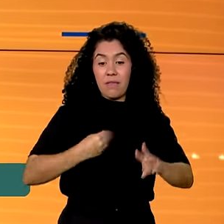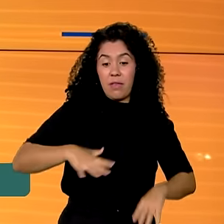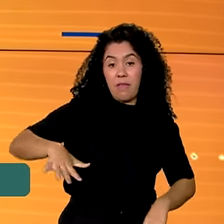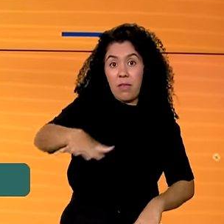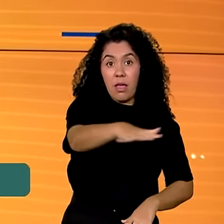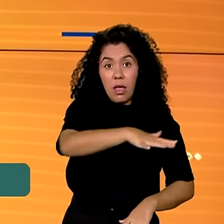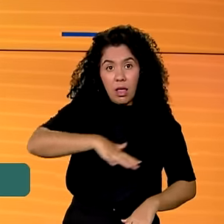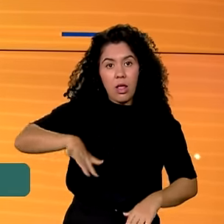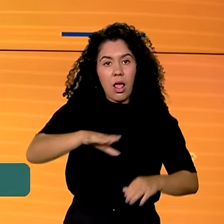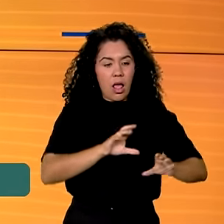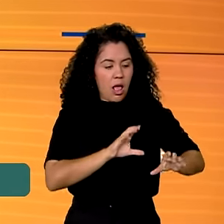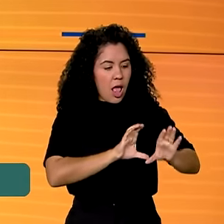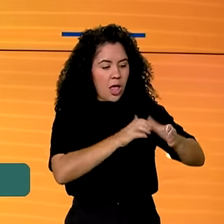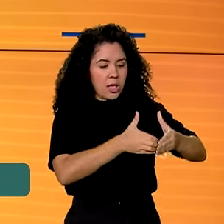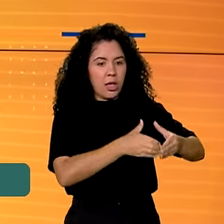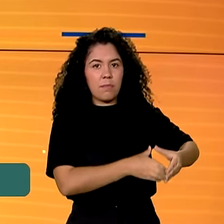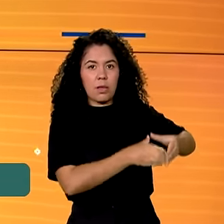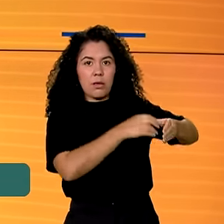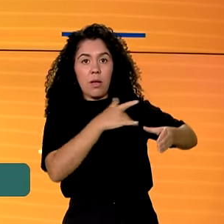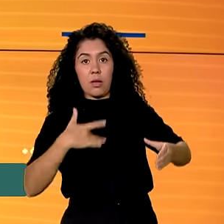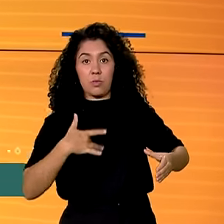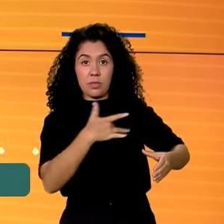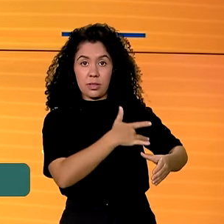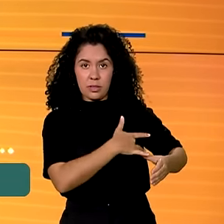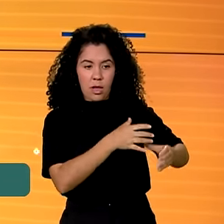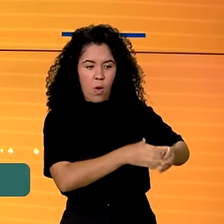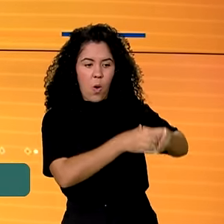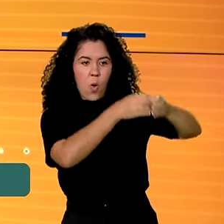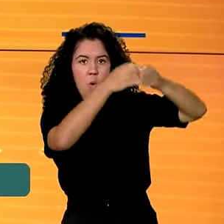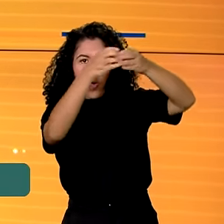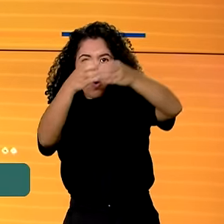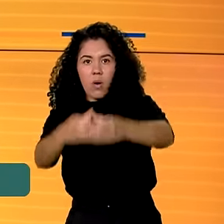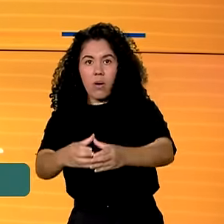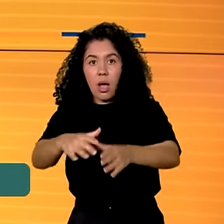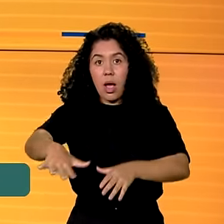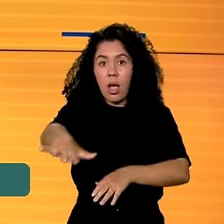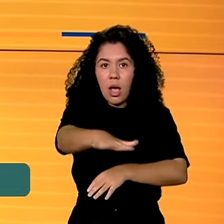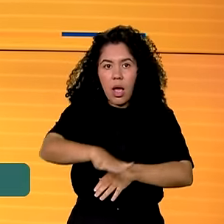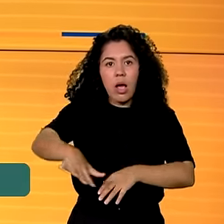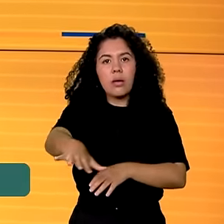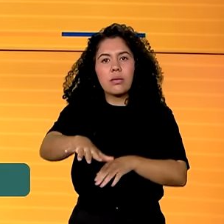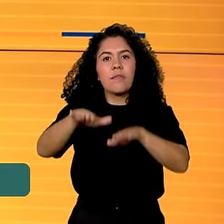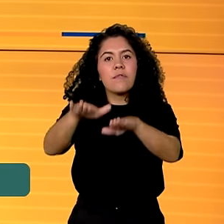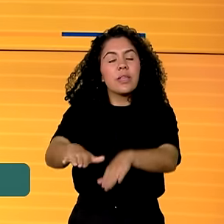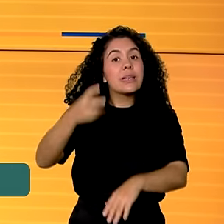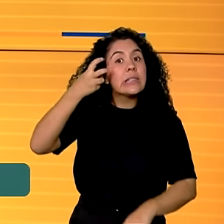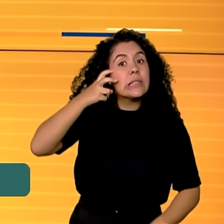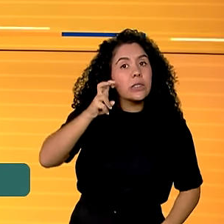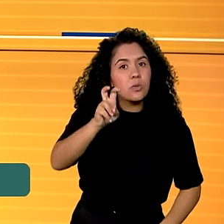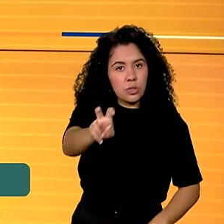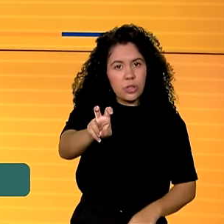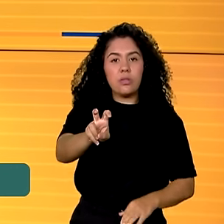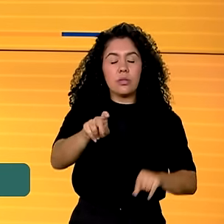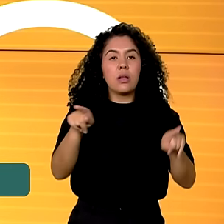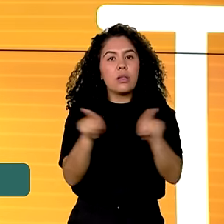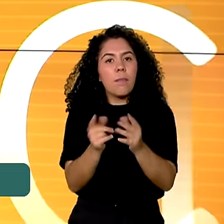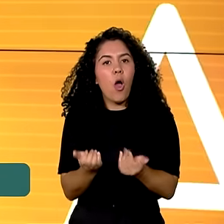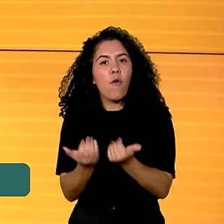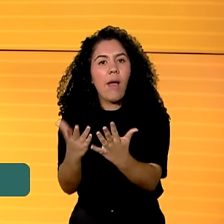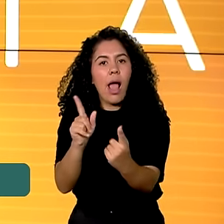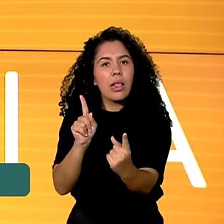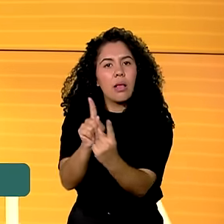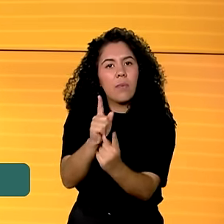A equipe enviada pelo Ministério da Saúde permanecerá na cidade por pelo menos 5 dias. Além dos atendimentos